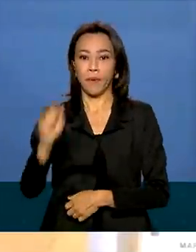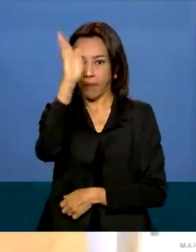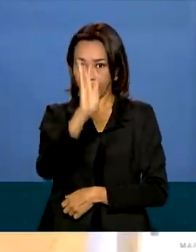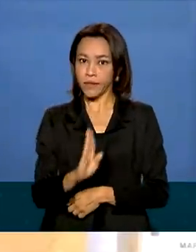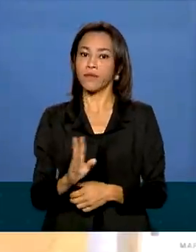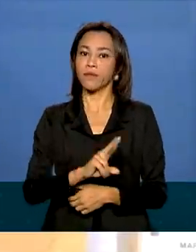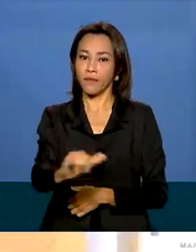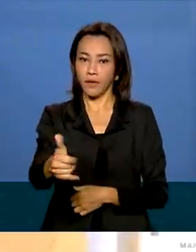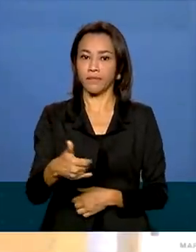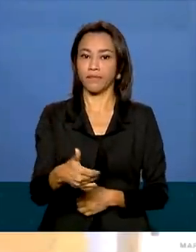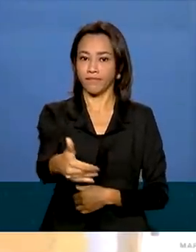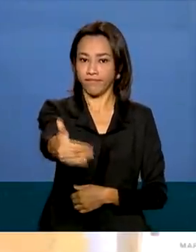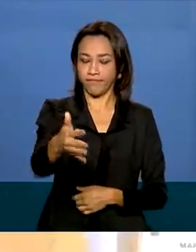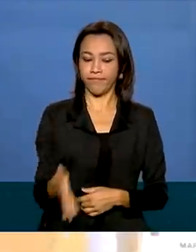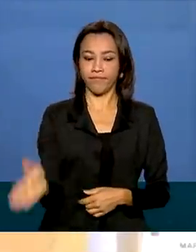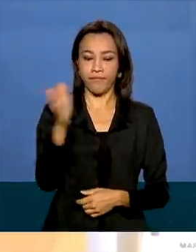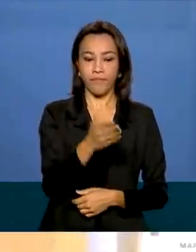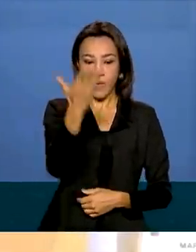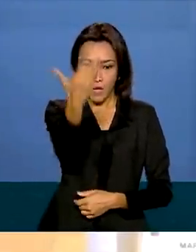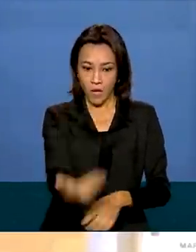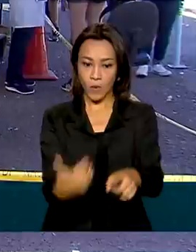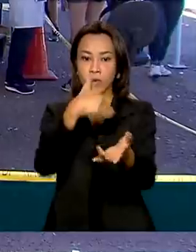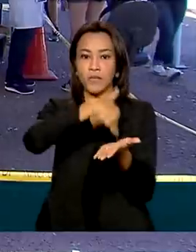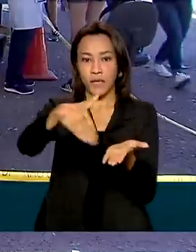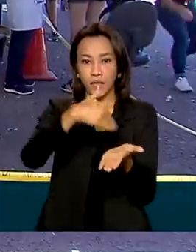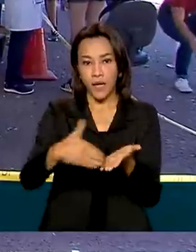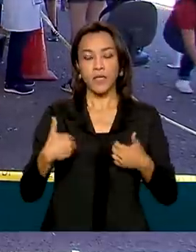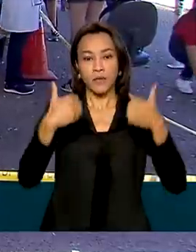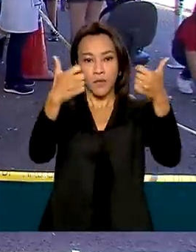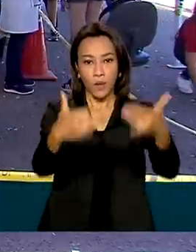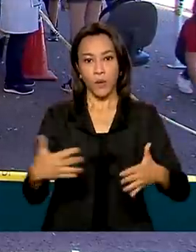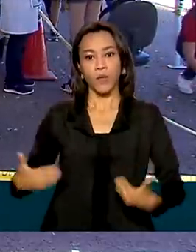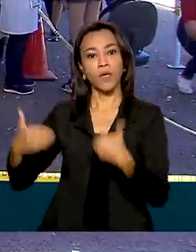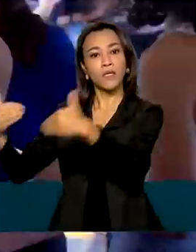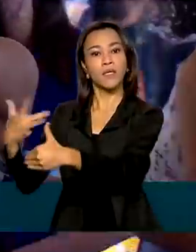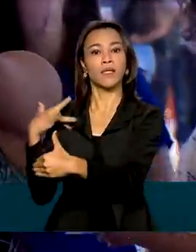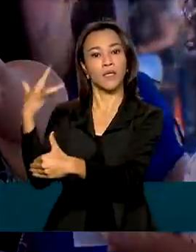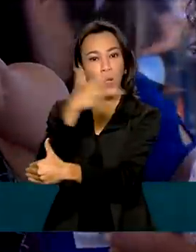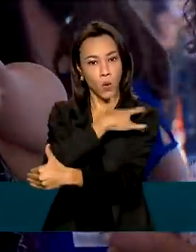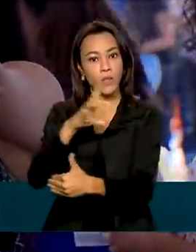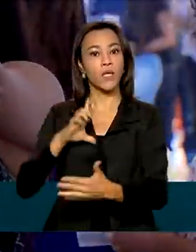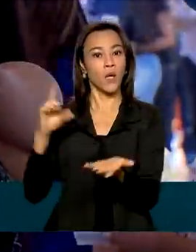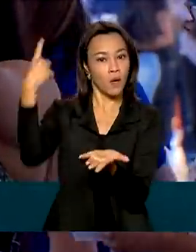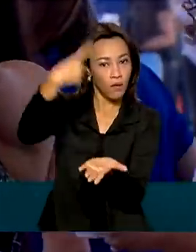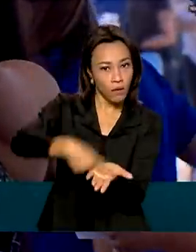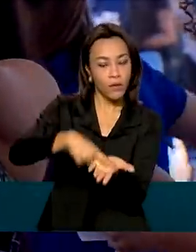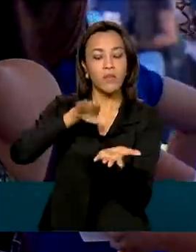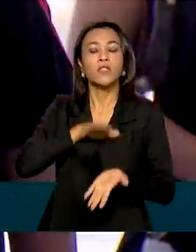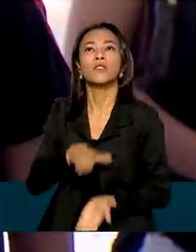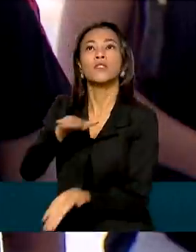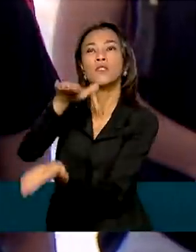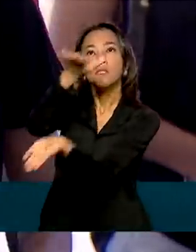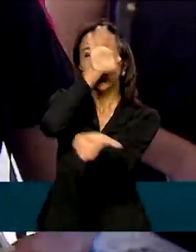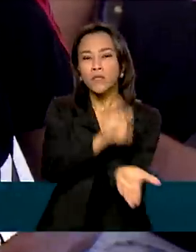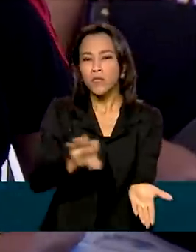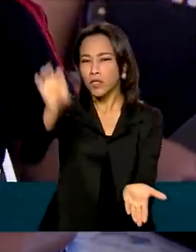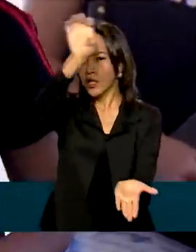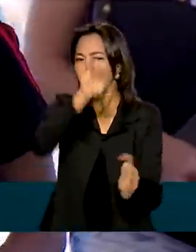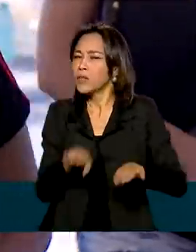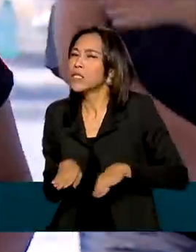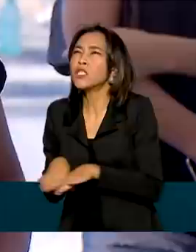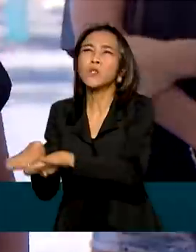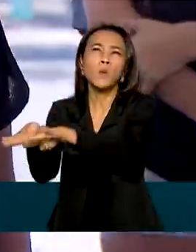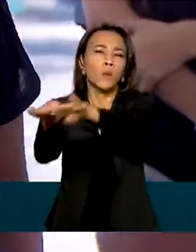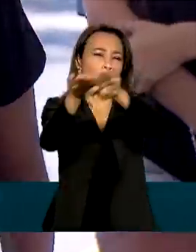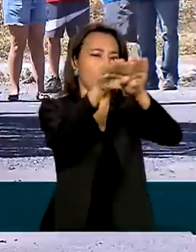secretário executivo afirmou que o Ministério da Saúde tem o compromisso de fazer a distribuição das vacinas de forma igual para